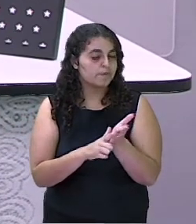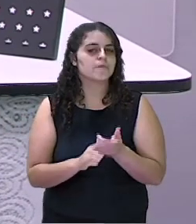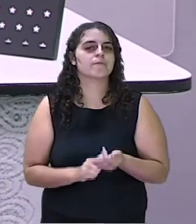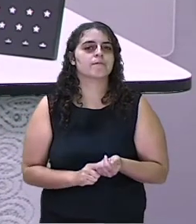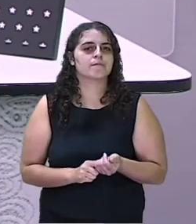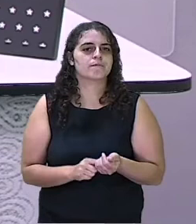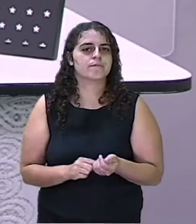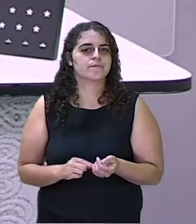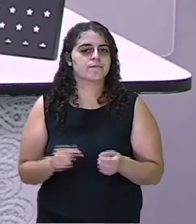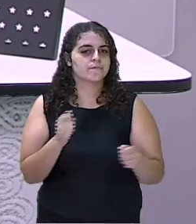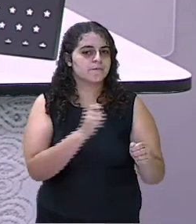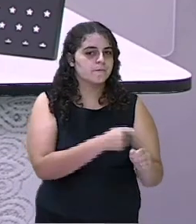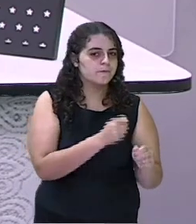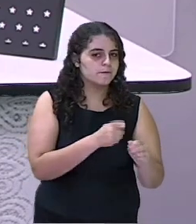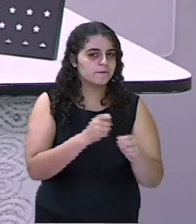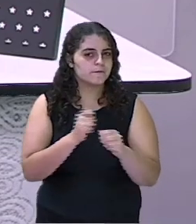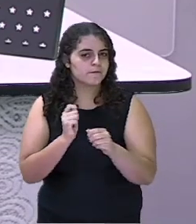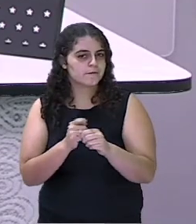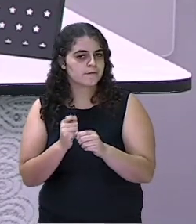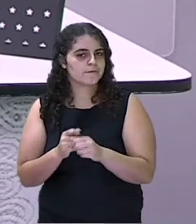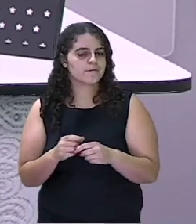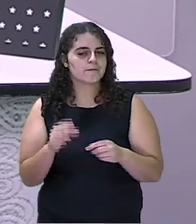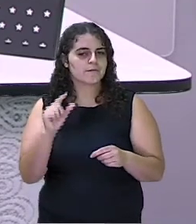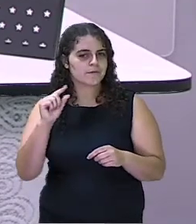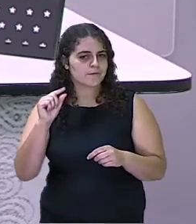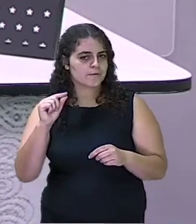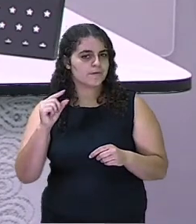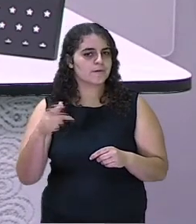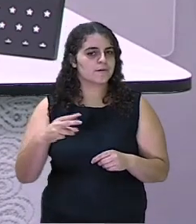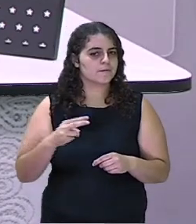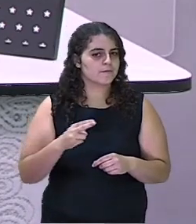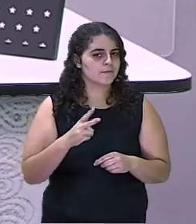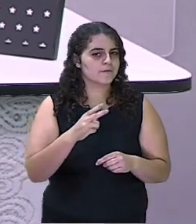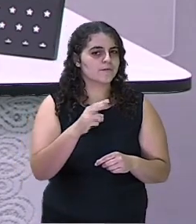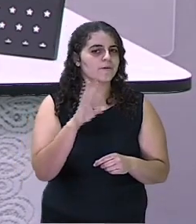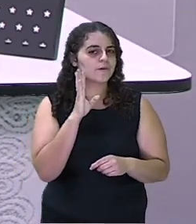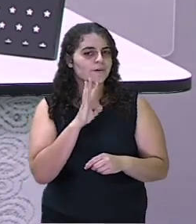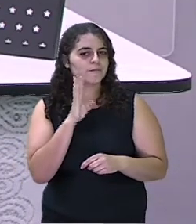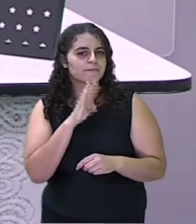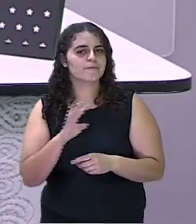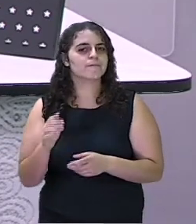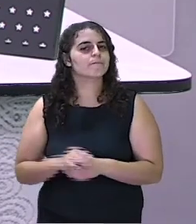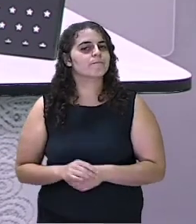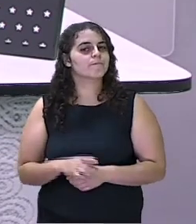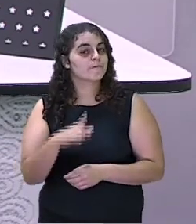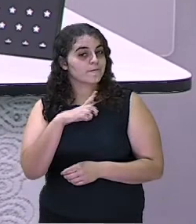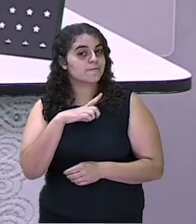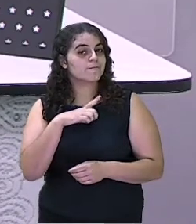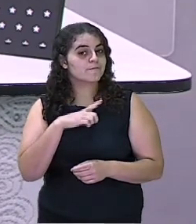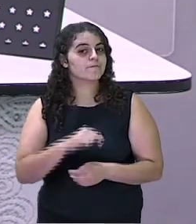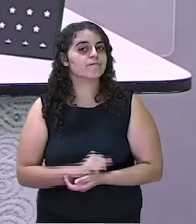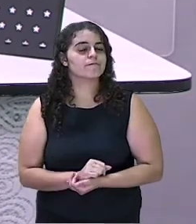as latas, prego, martelo, cola e tesoura. Então, o texto 1